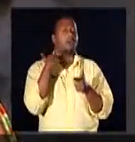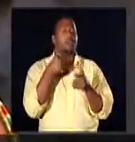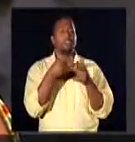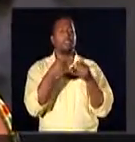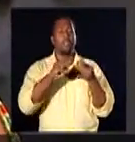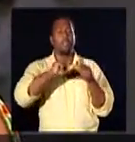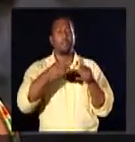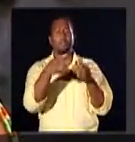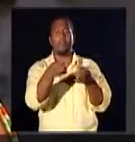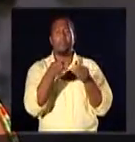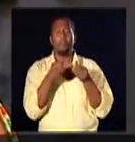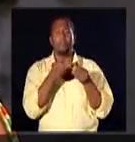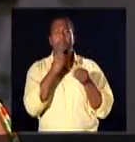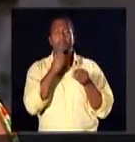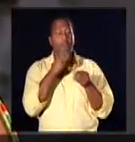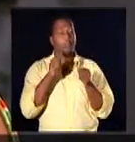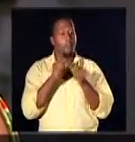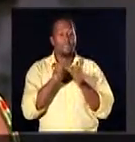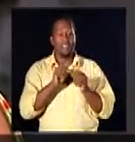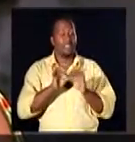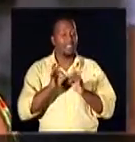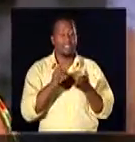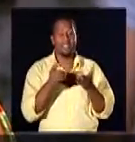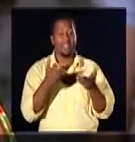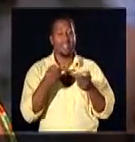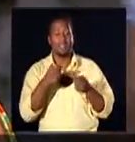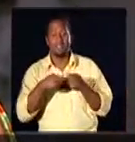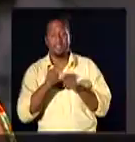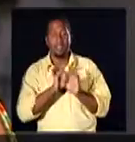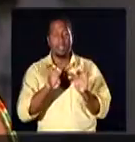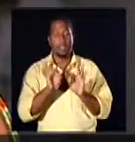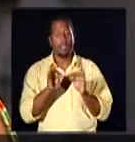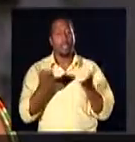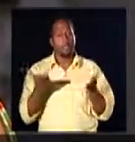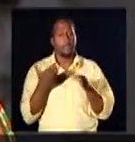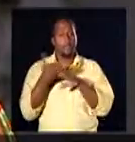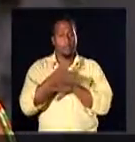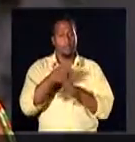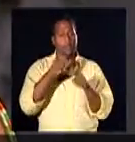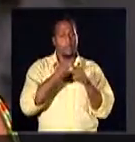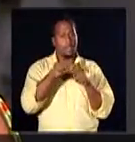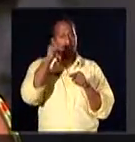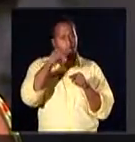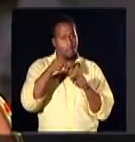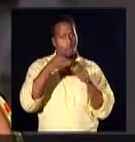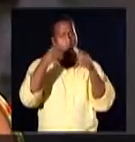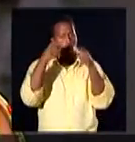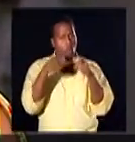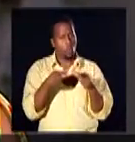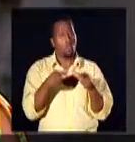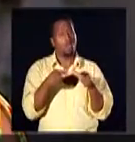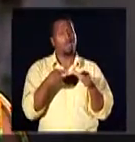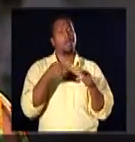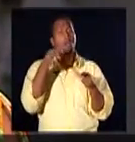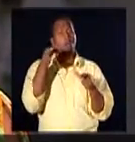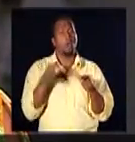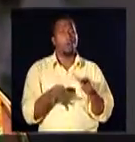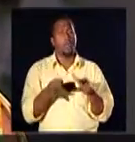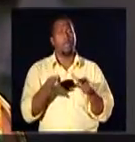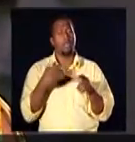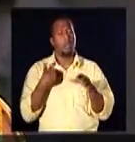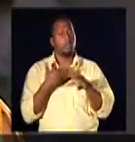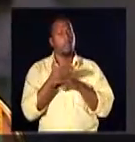problema no banco, porque não estou podendo tirar talão de cheque, não estou podendo movimentar nada. Então eu vim aqui, porque aqui é o lugar mais